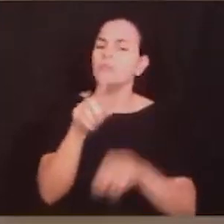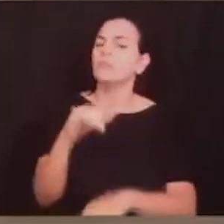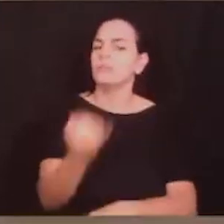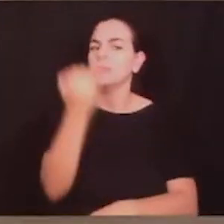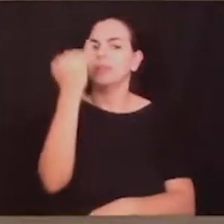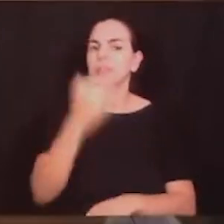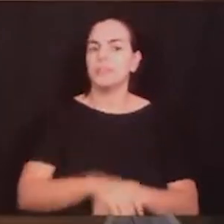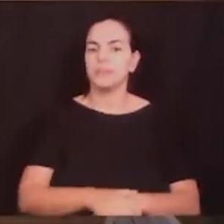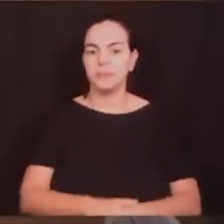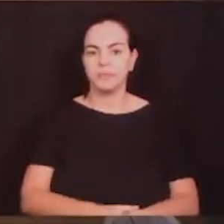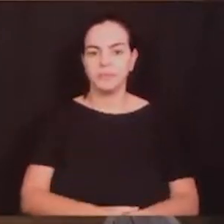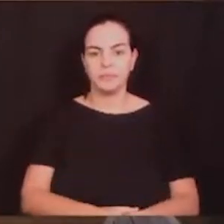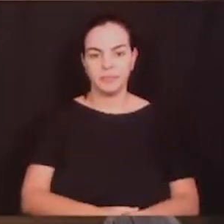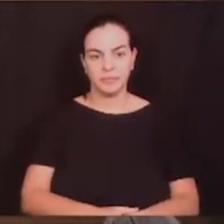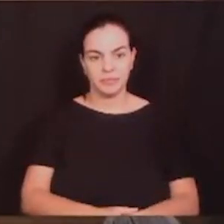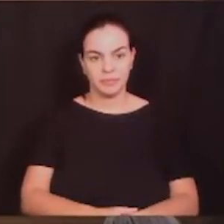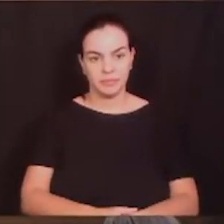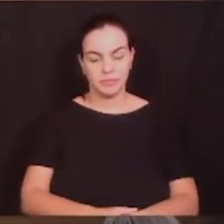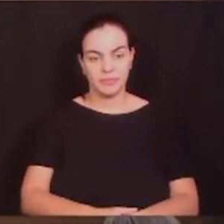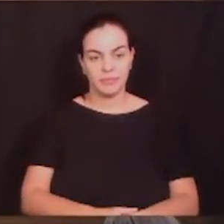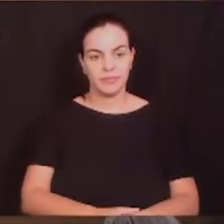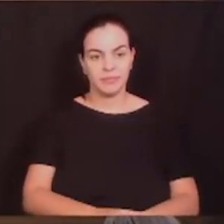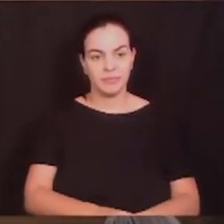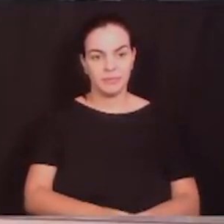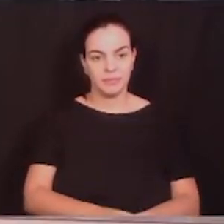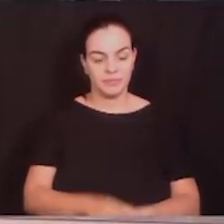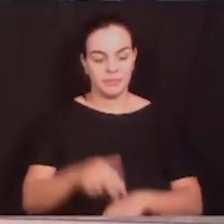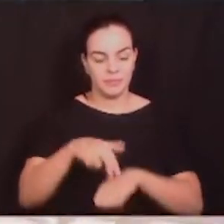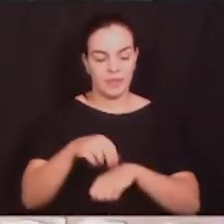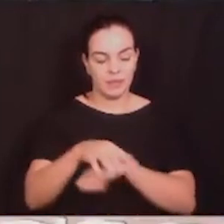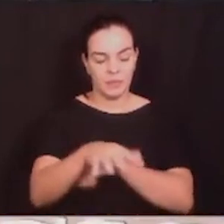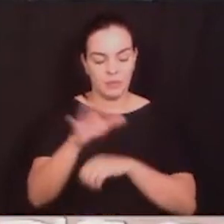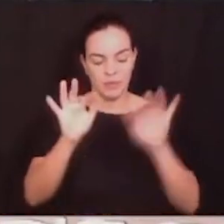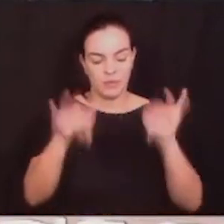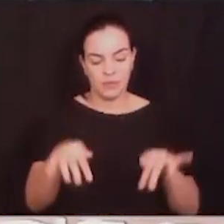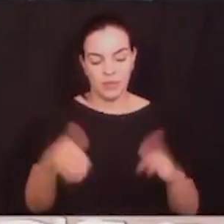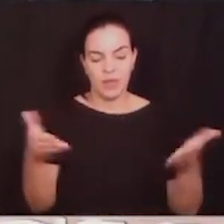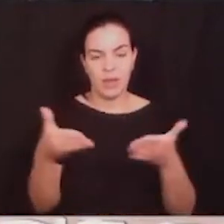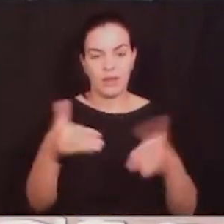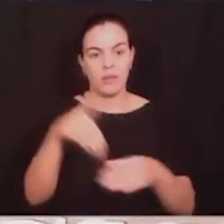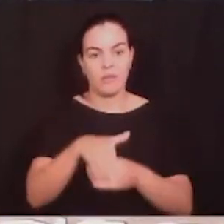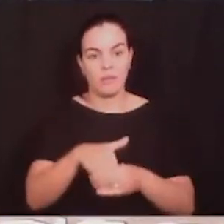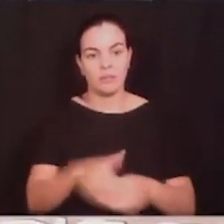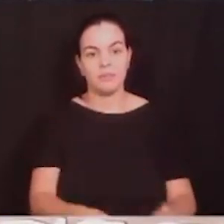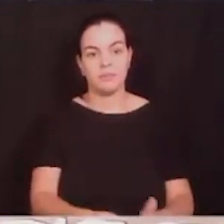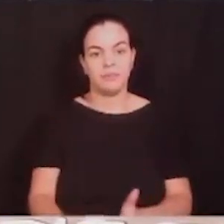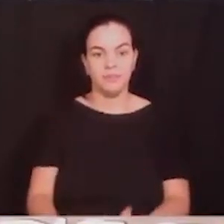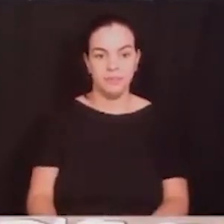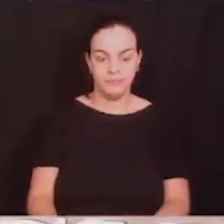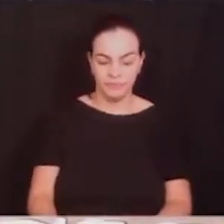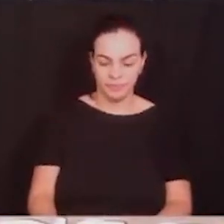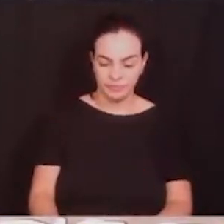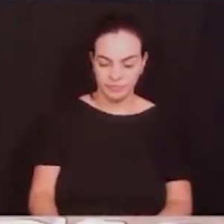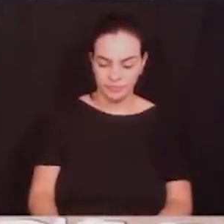Obrigado, vereador Dalton Borba. Encerrado, então, os encaminhamentos, passamos, então, à votação da proposição.